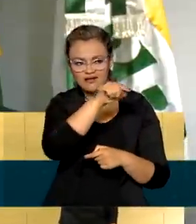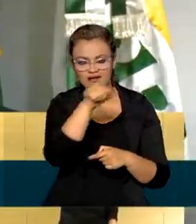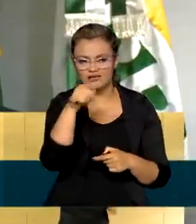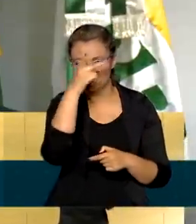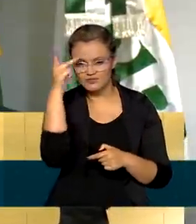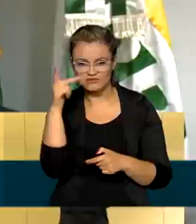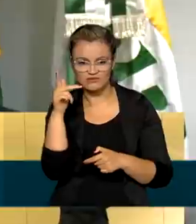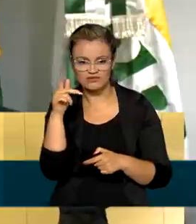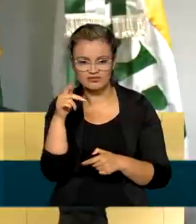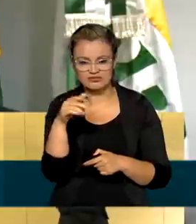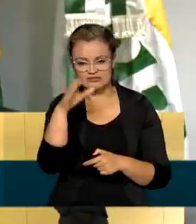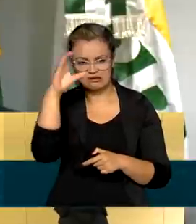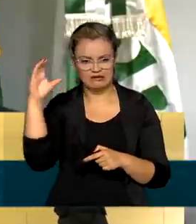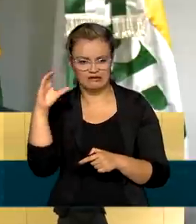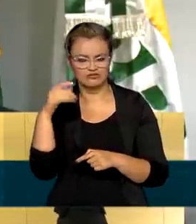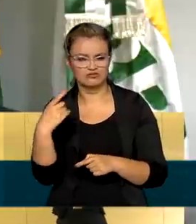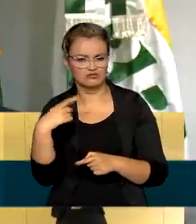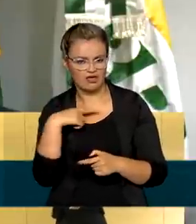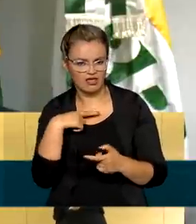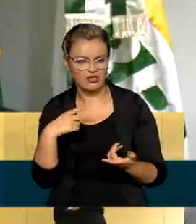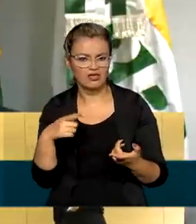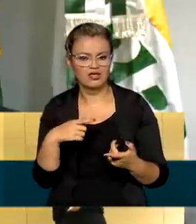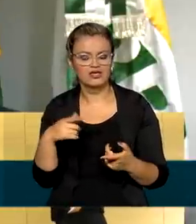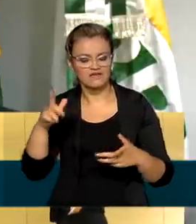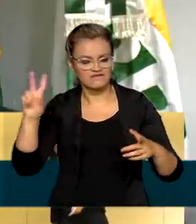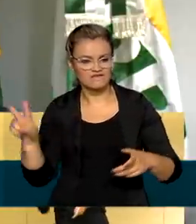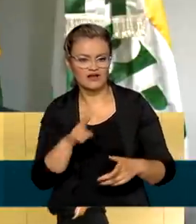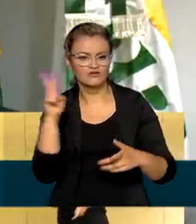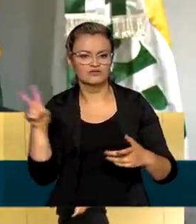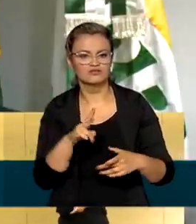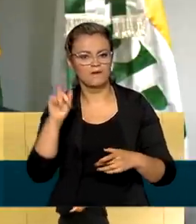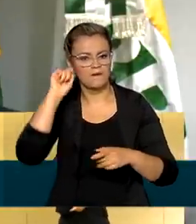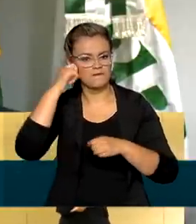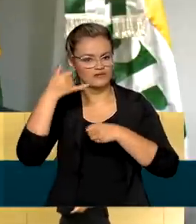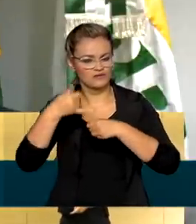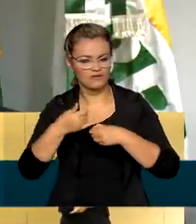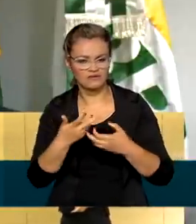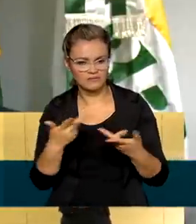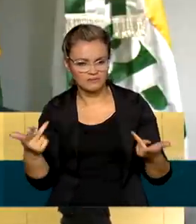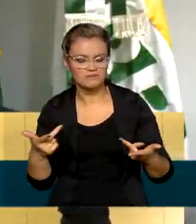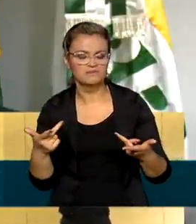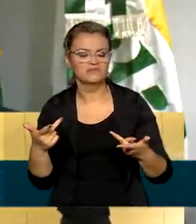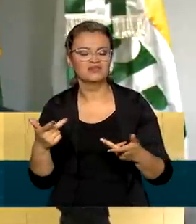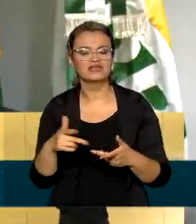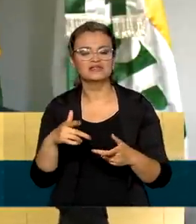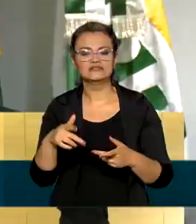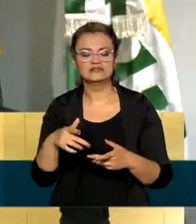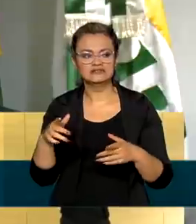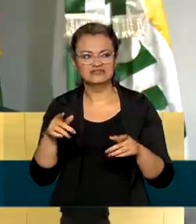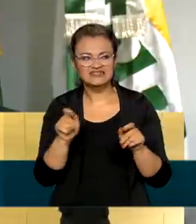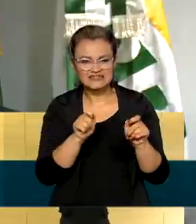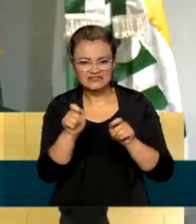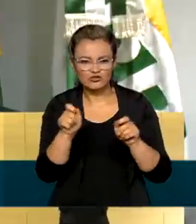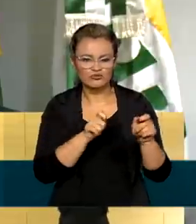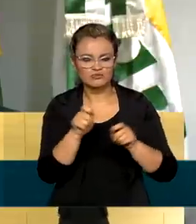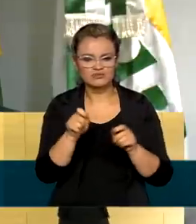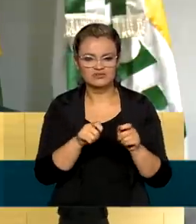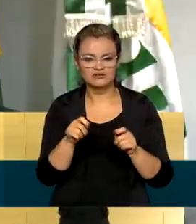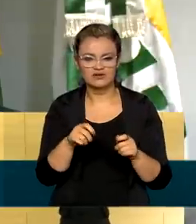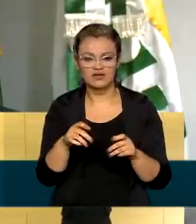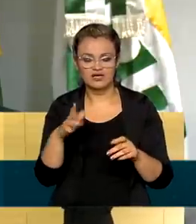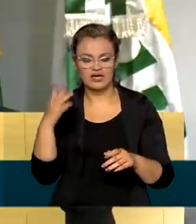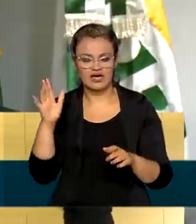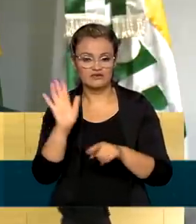acionistas, valorizando os nossos petroleiros, buscando reduzir volatilidade